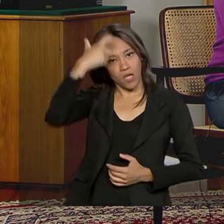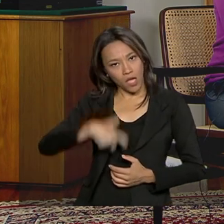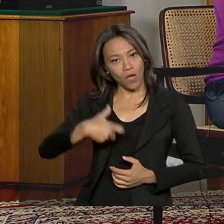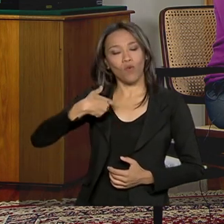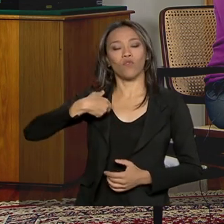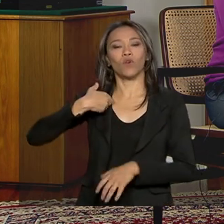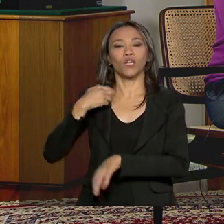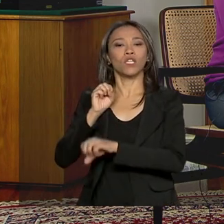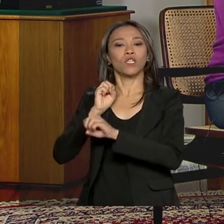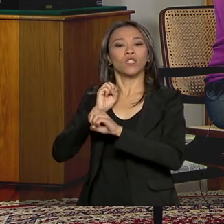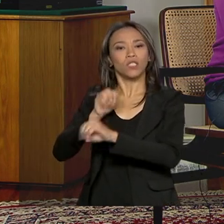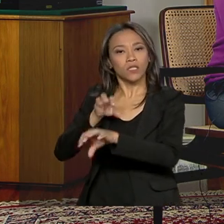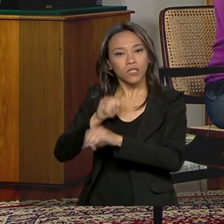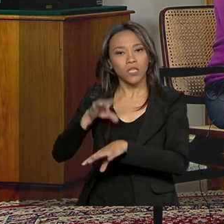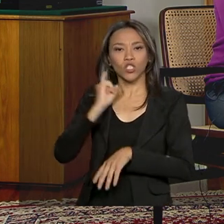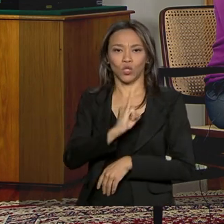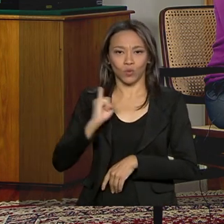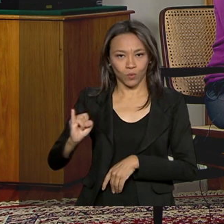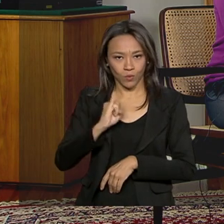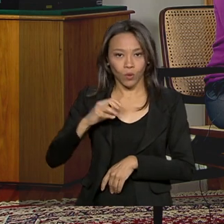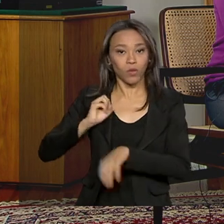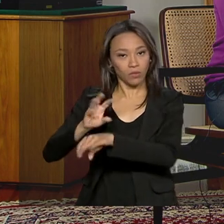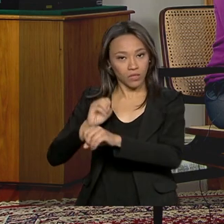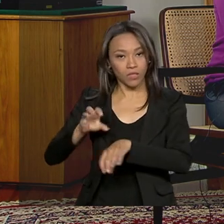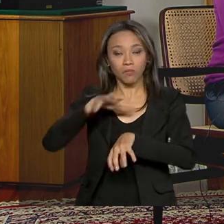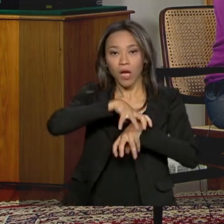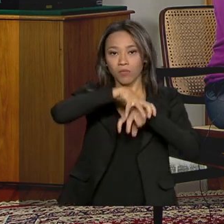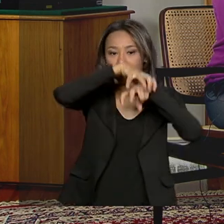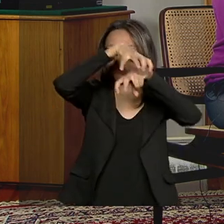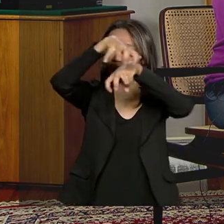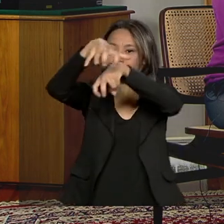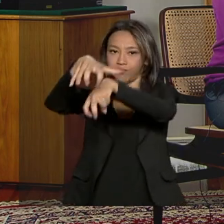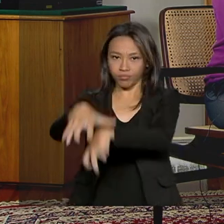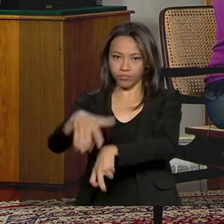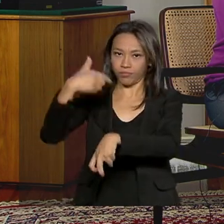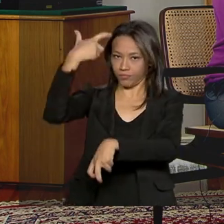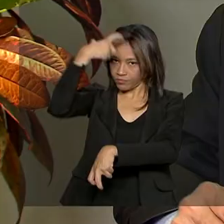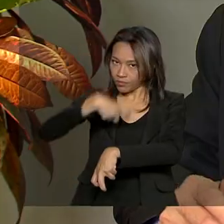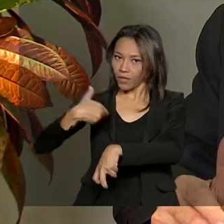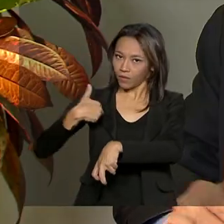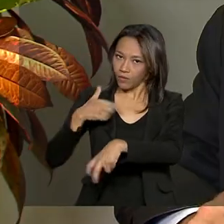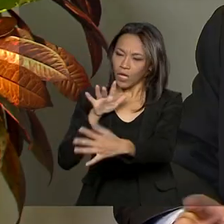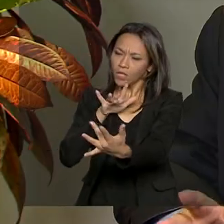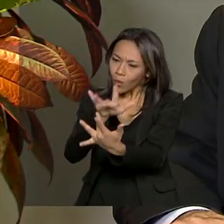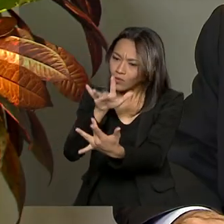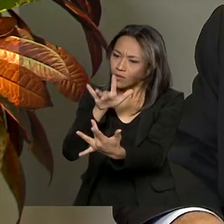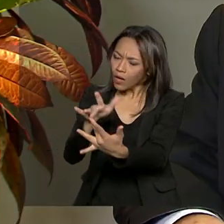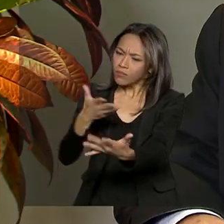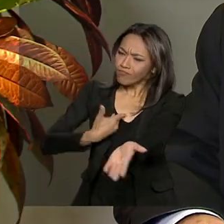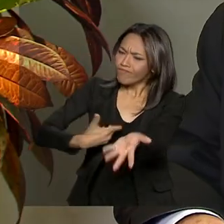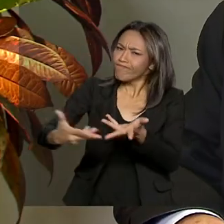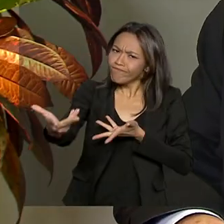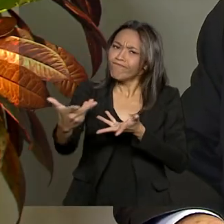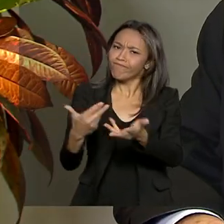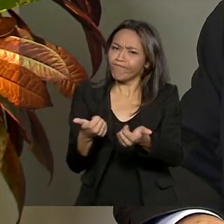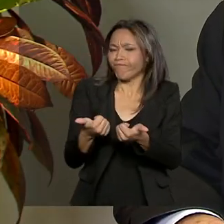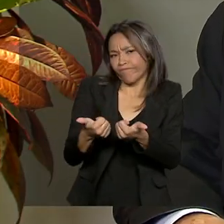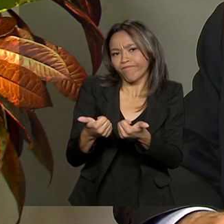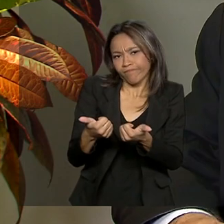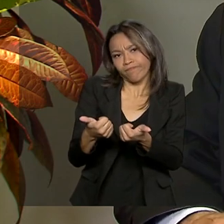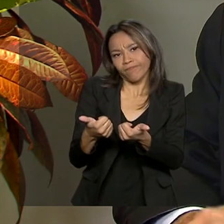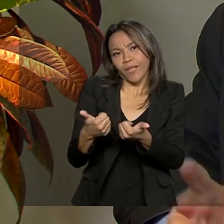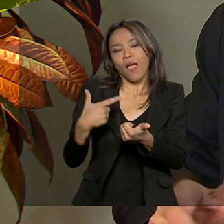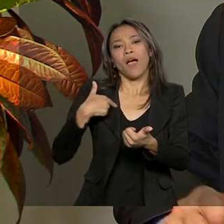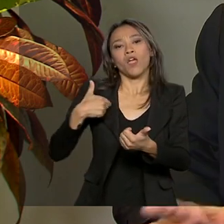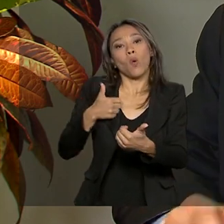de estágio, aí eu conheci o Bolsonaro na Brigada Paraquedista e depois sempre mantive um contato muito cordial com ele. E me